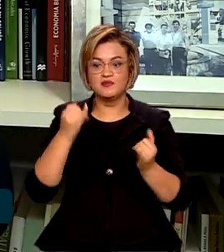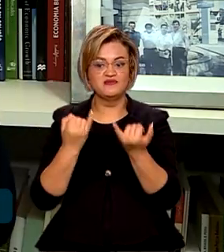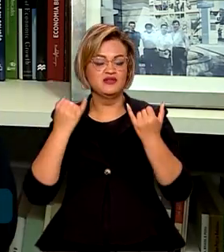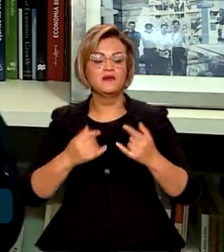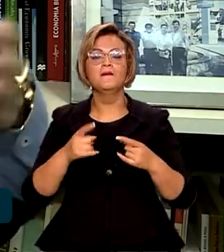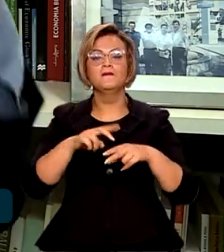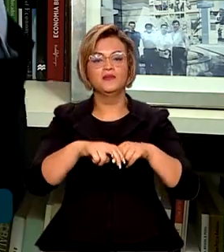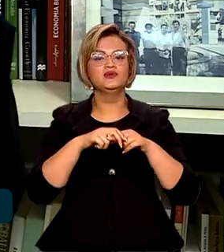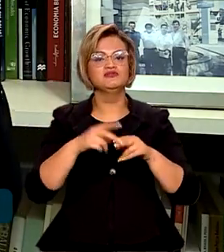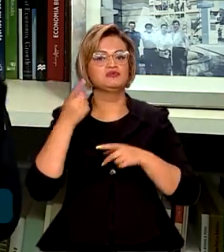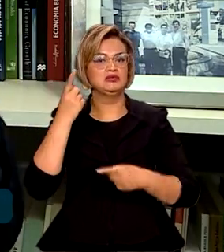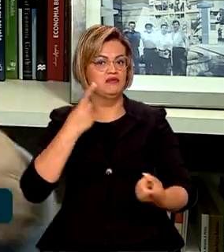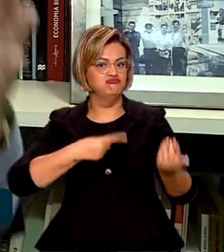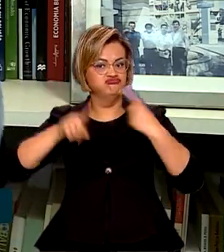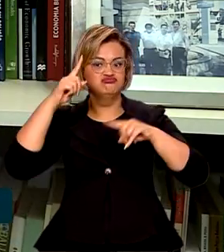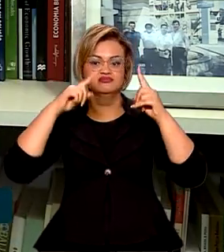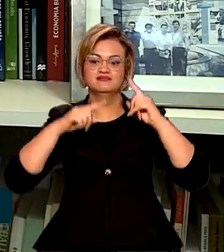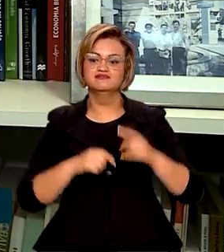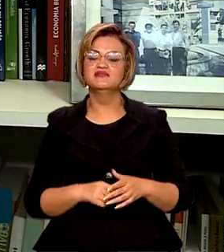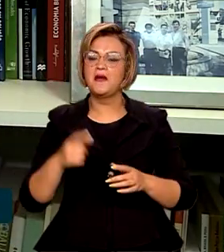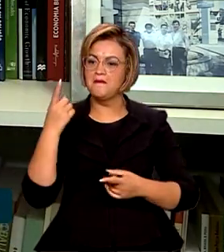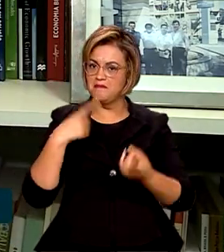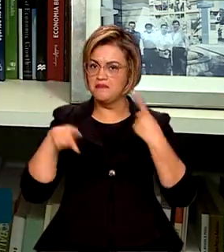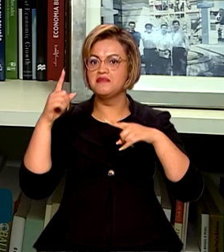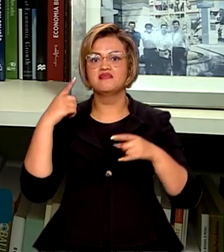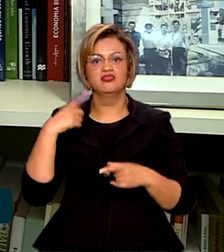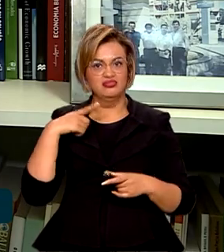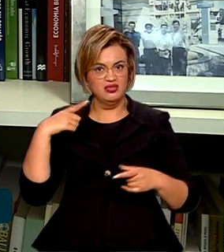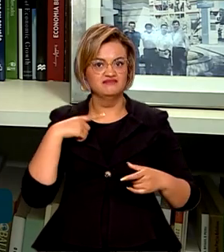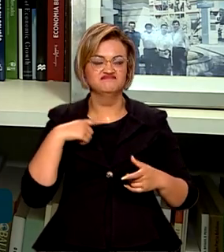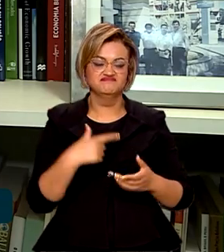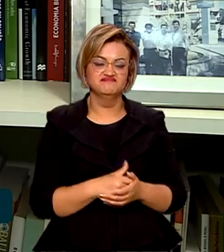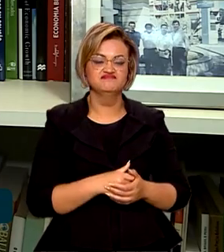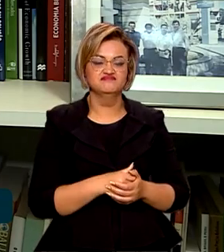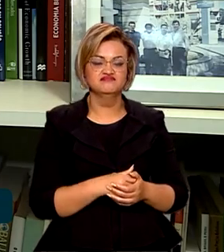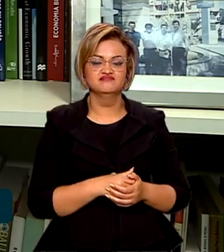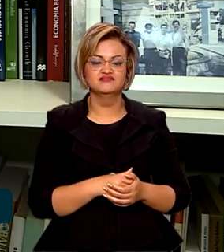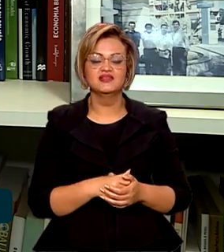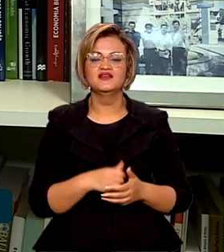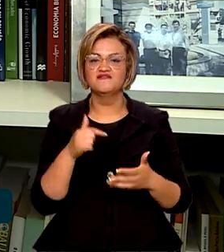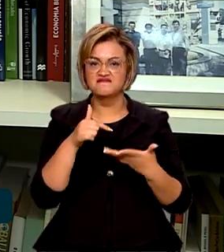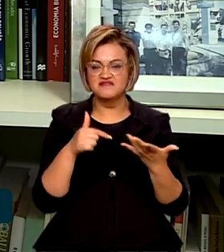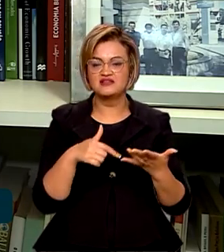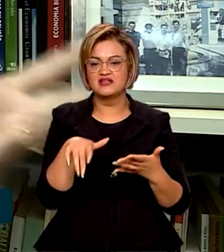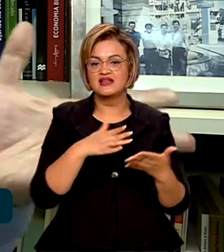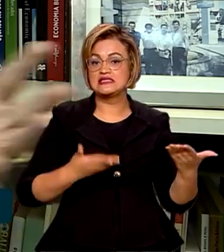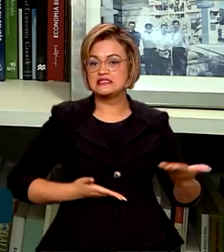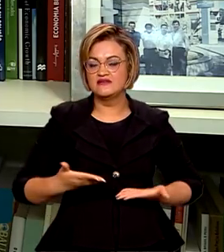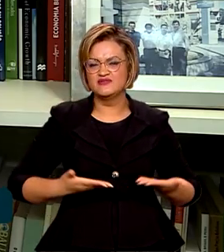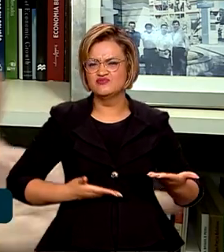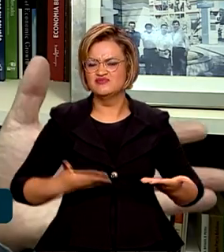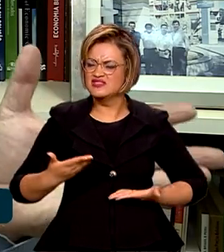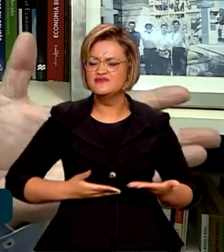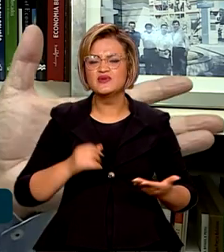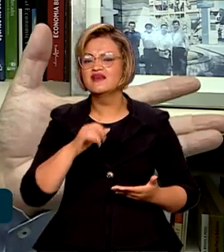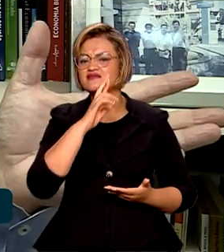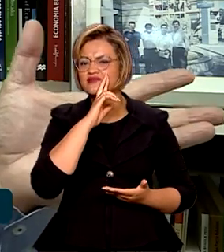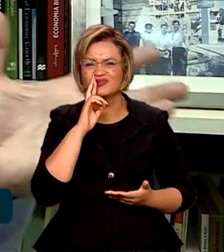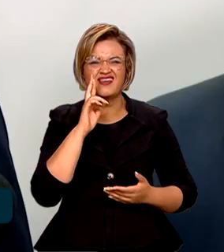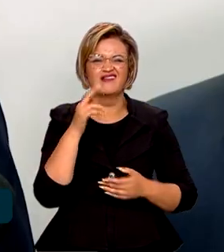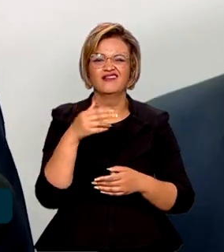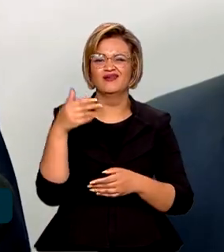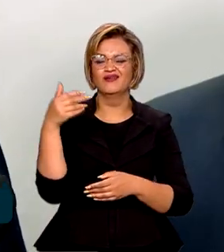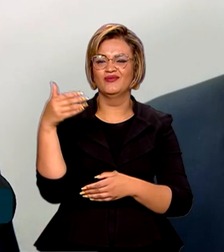esse transbordamento de demanda por atividade no setor de serviços. E o setor de serviços é 70% da